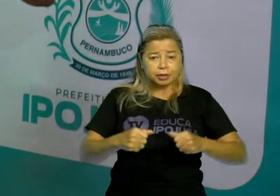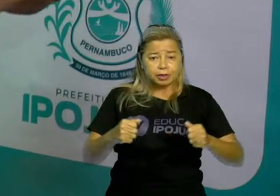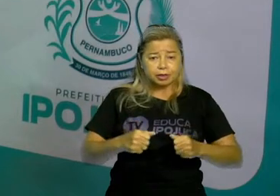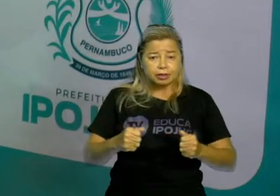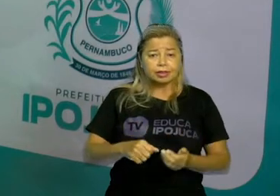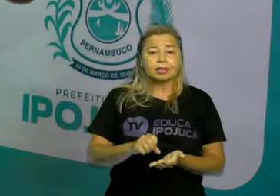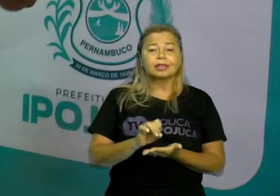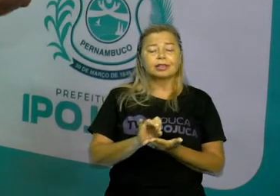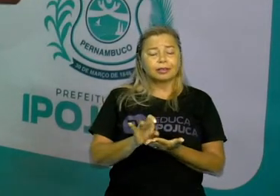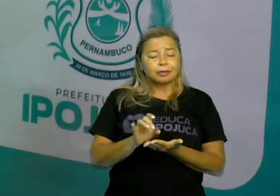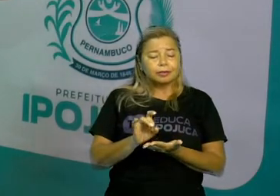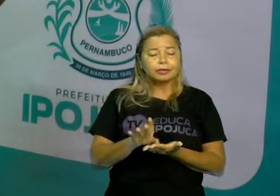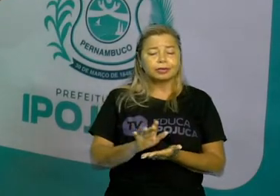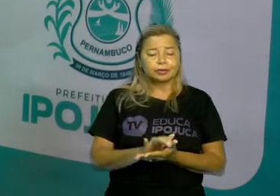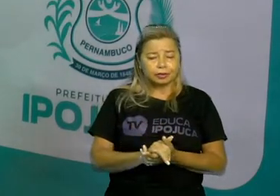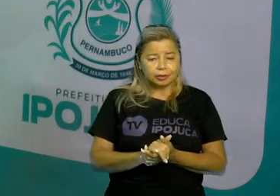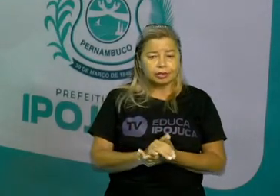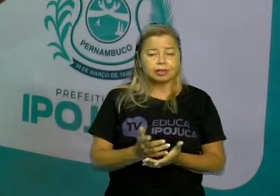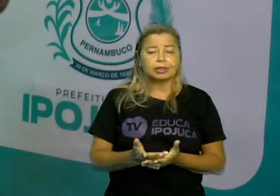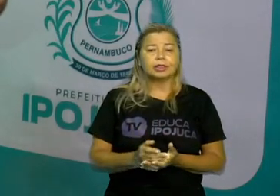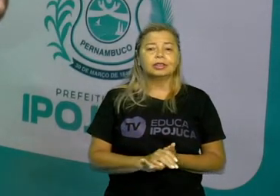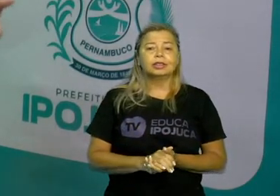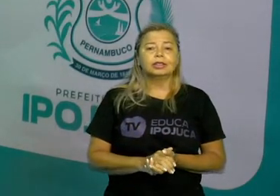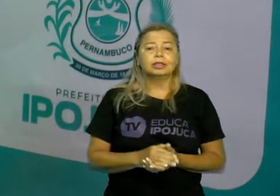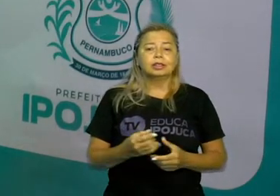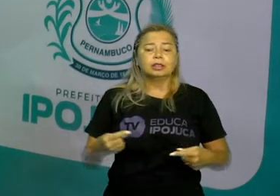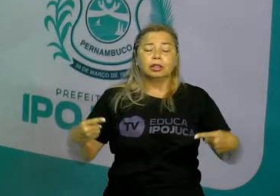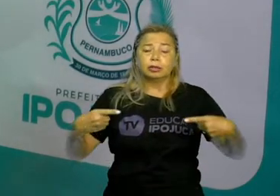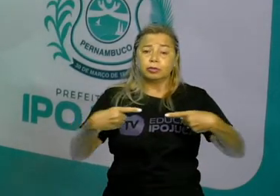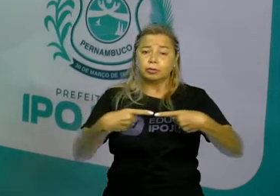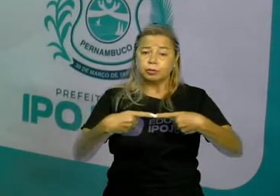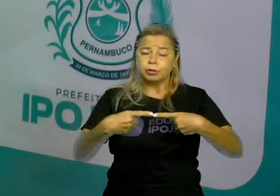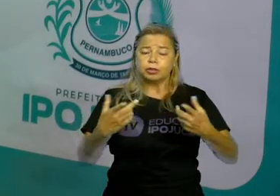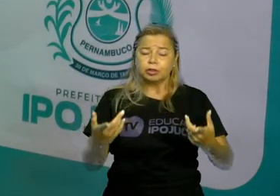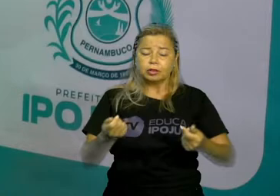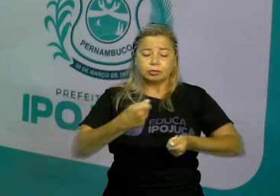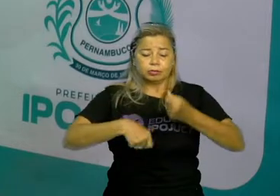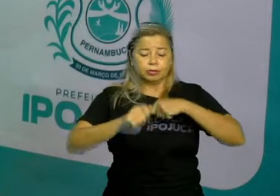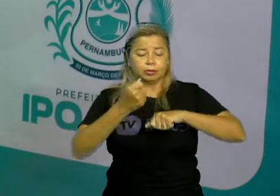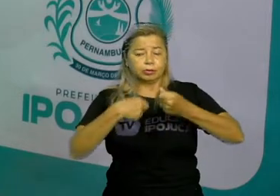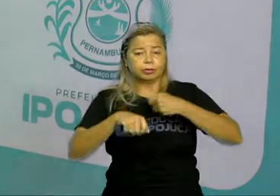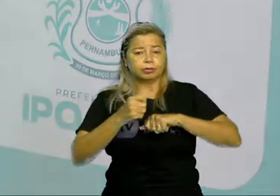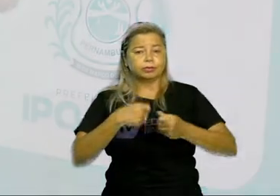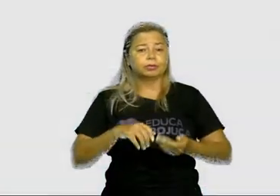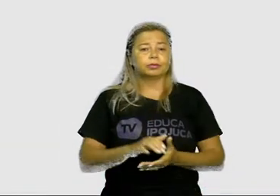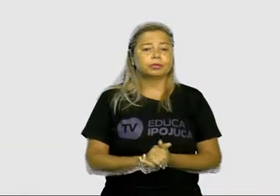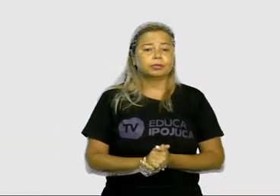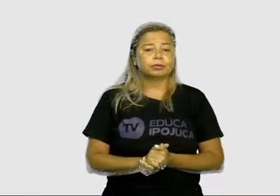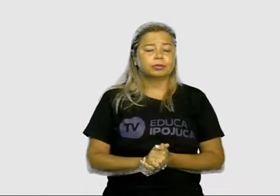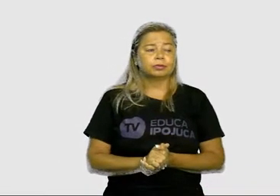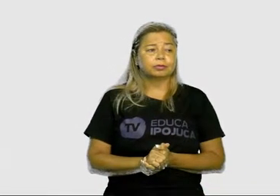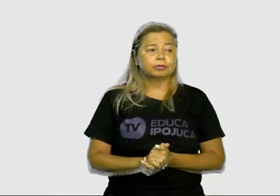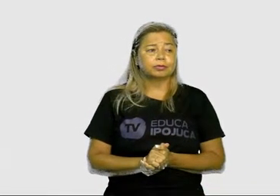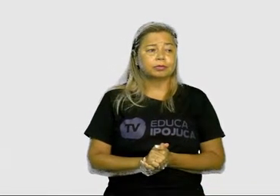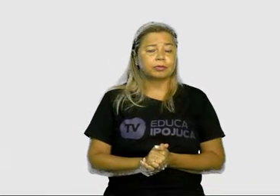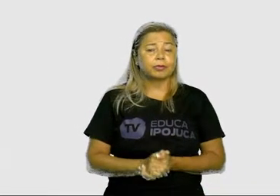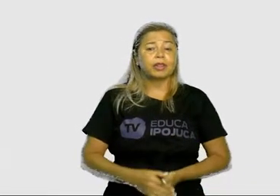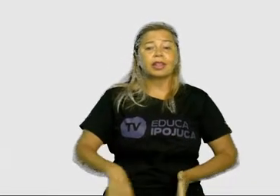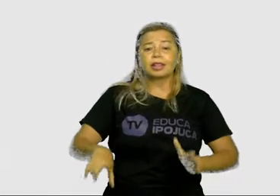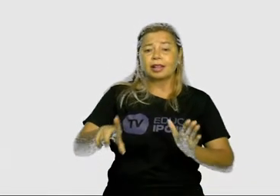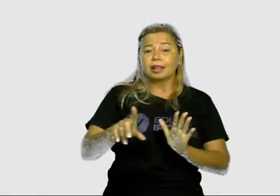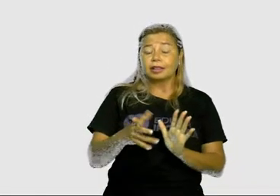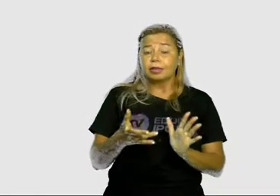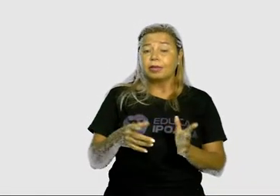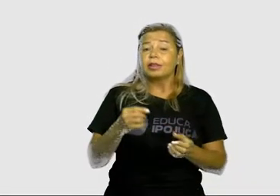tem que ser sempre o objetivo do capitalismo. Lei da oferta e da